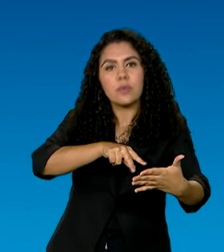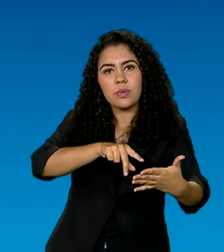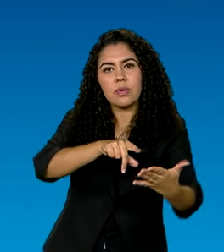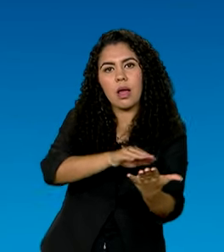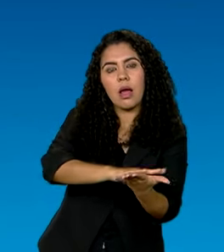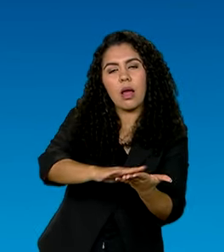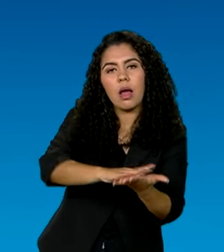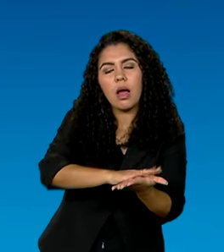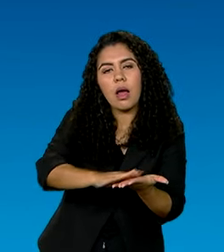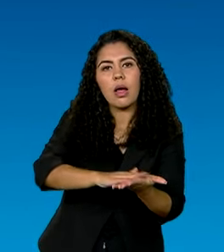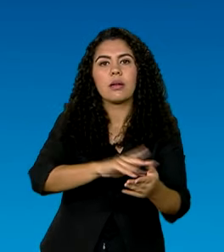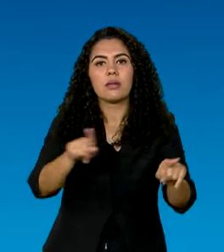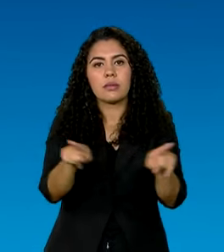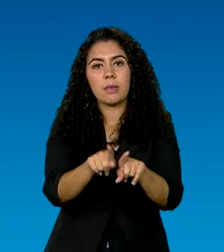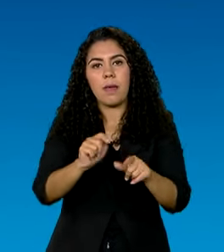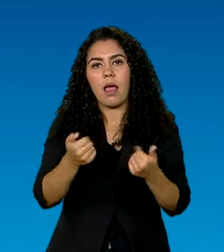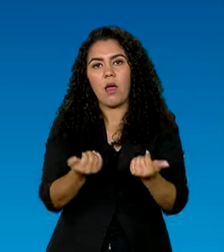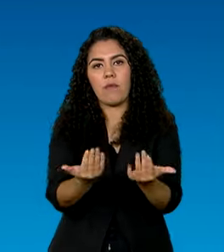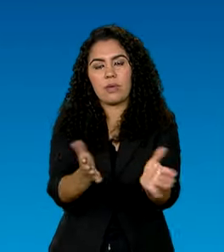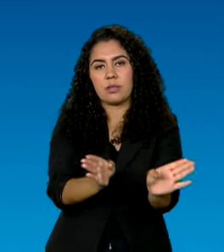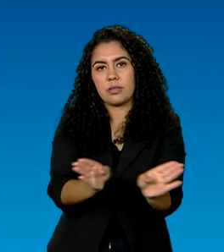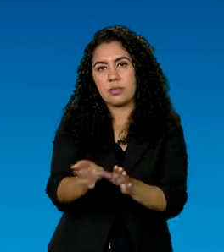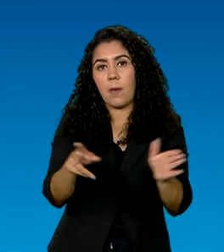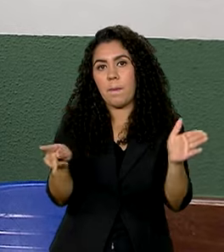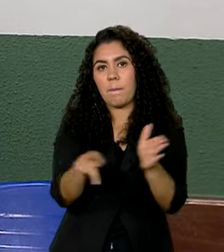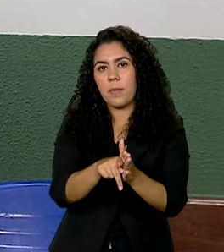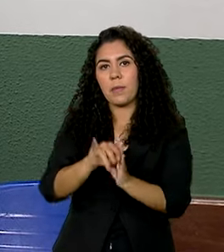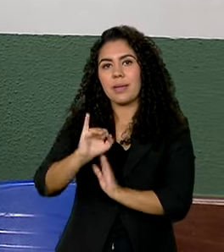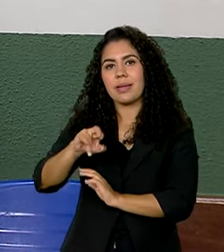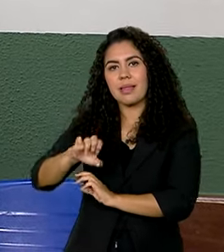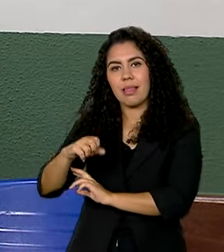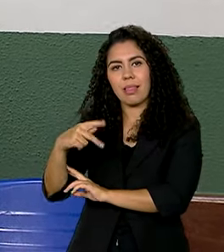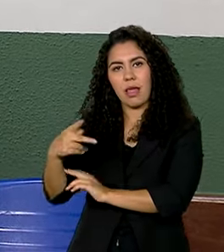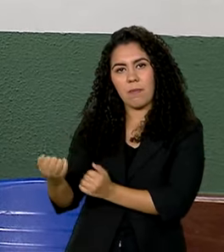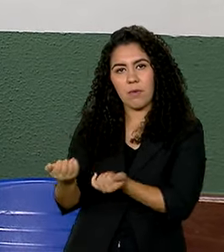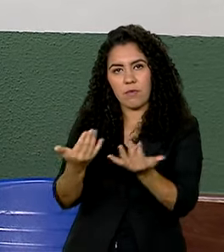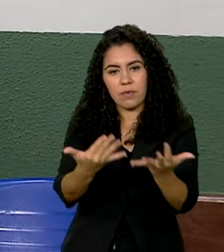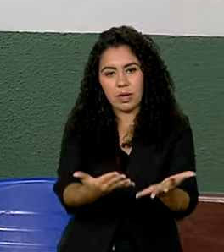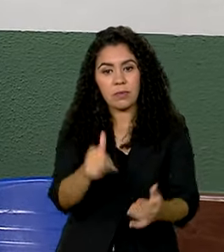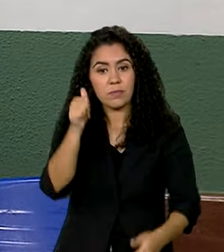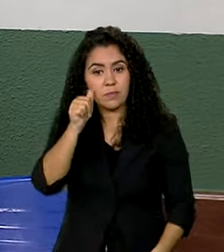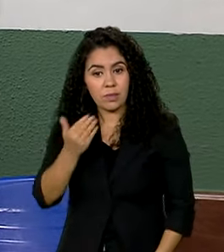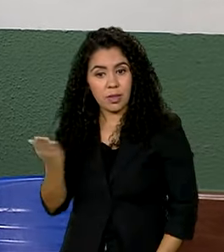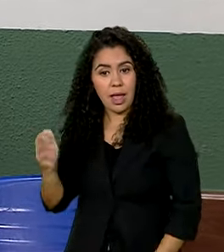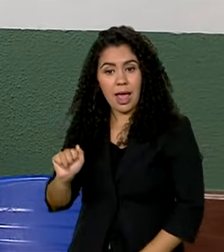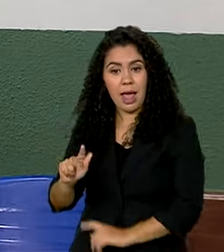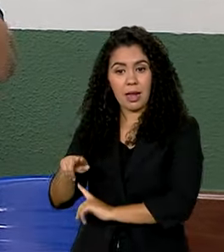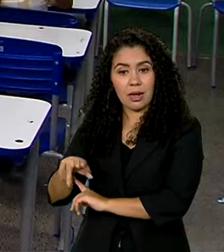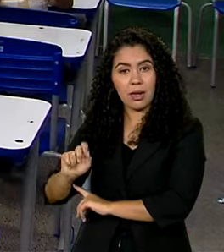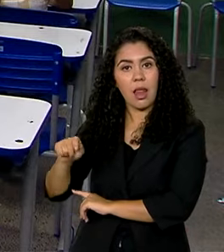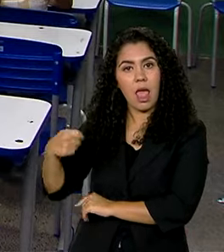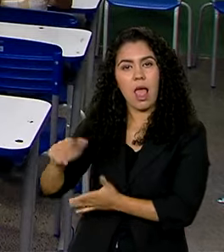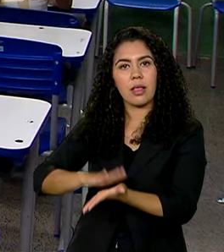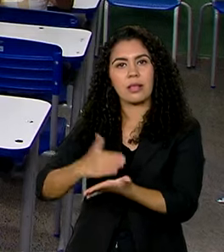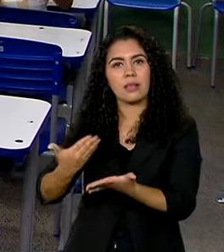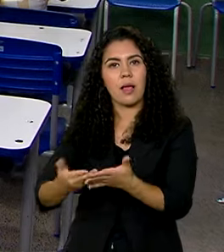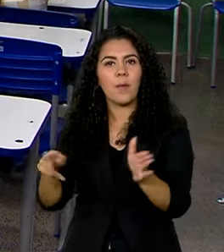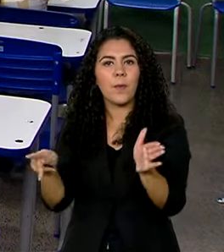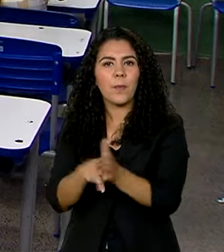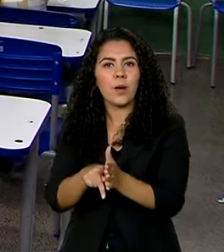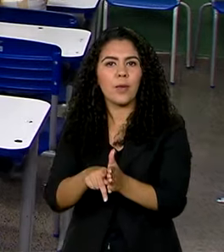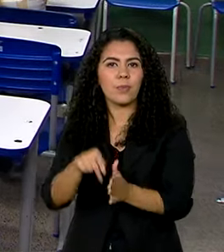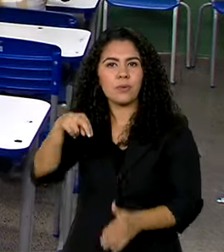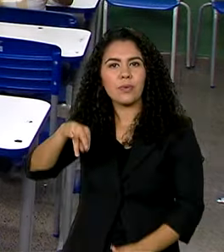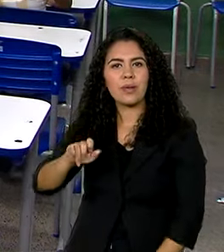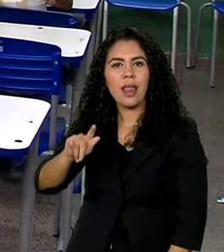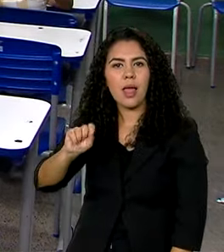políticas de inclusão e acessibilidade do Inep. A Aline foi intérprete do Nelson em sala de aula. Um trabalho que ela